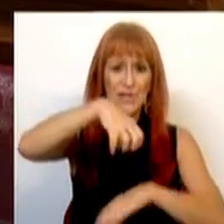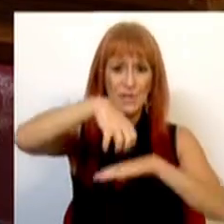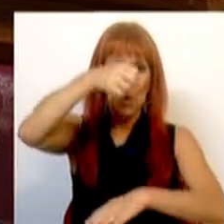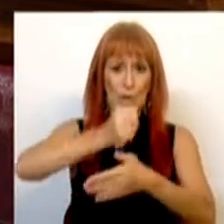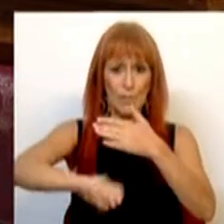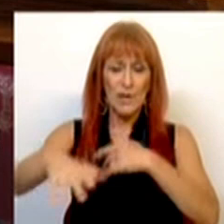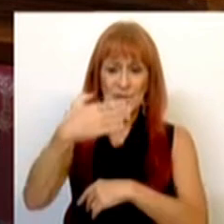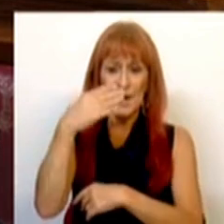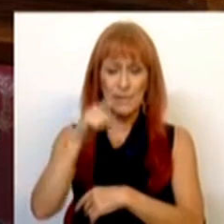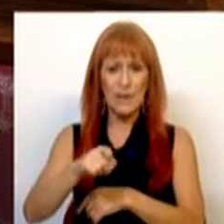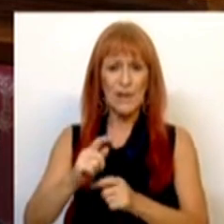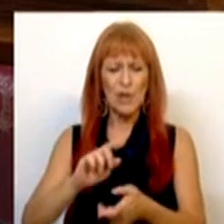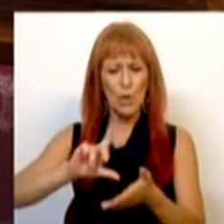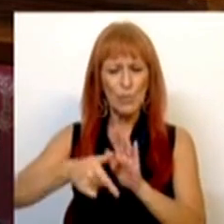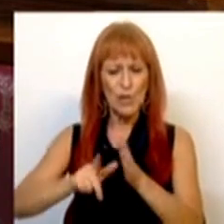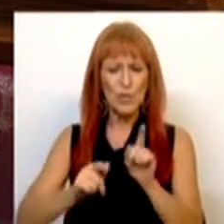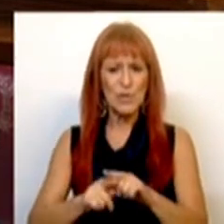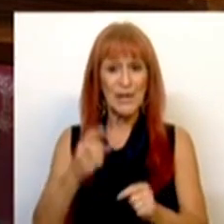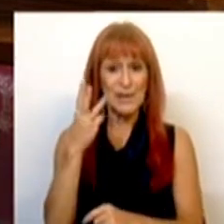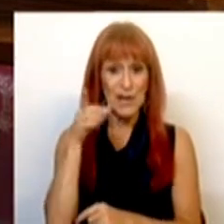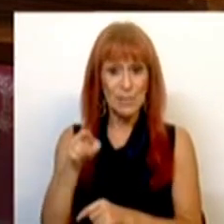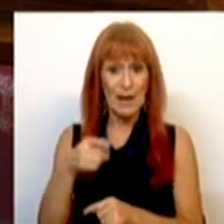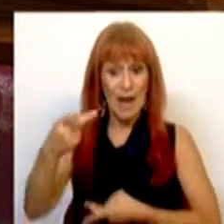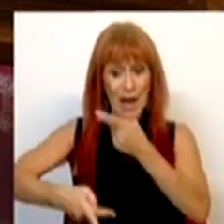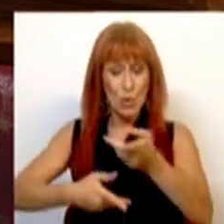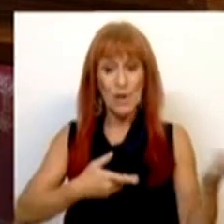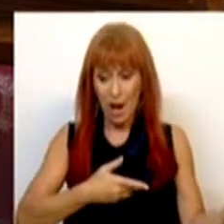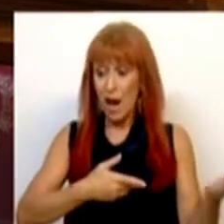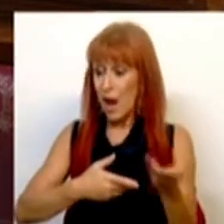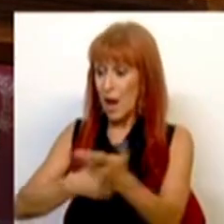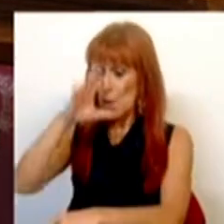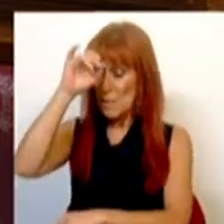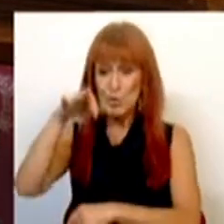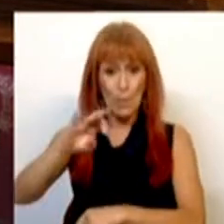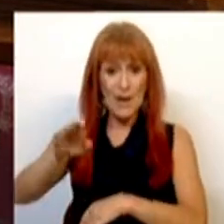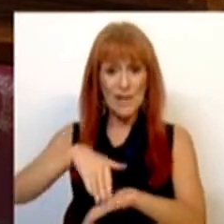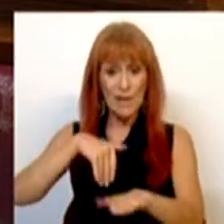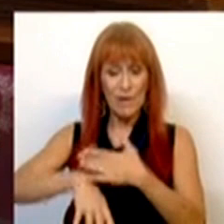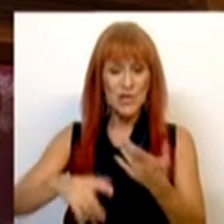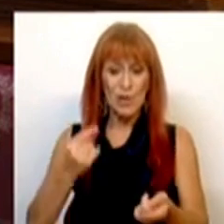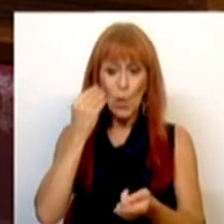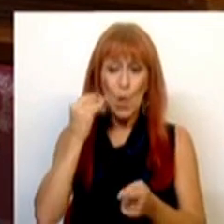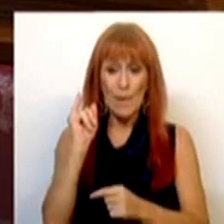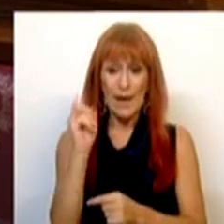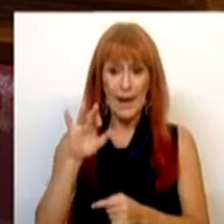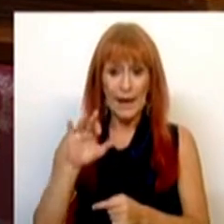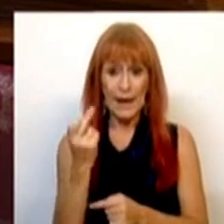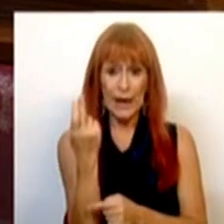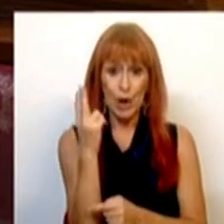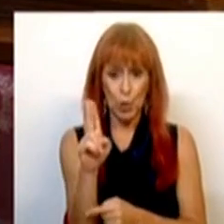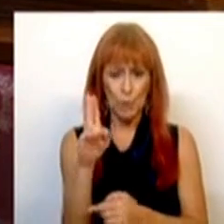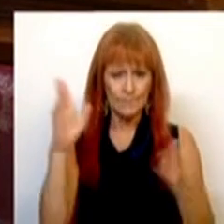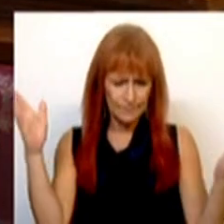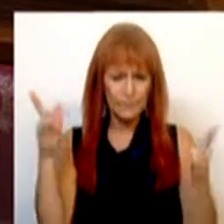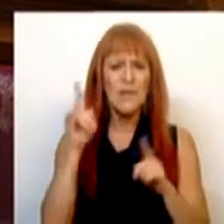devolutos, 7 mil já em projeto de execução, 3 mil em análise. É isto que o Governo do PSD está a fazer através do Iru e do Planar.